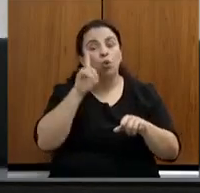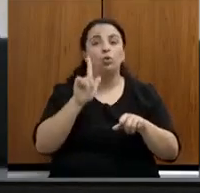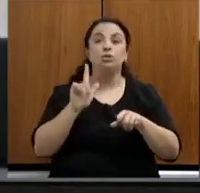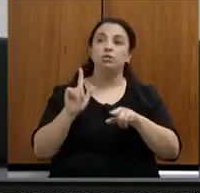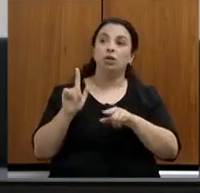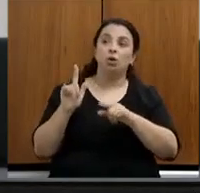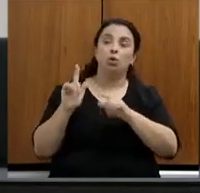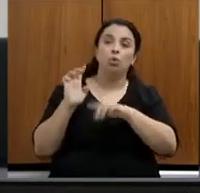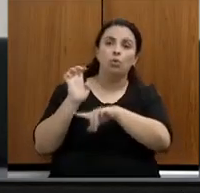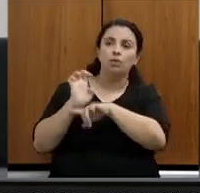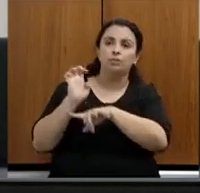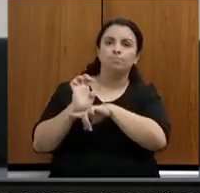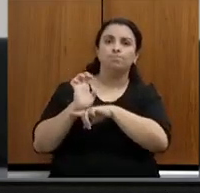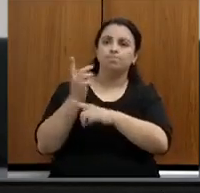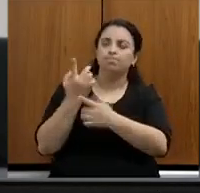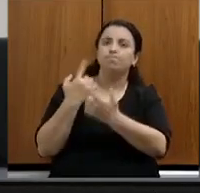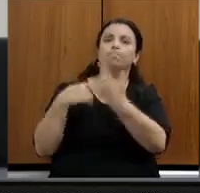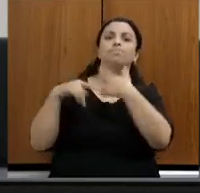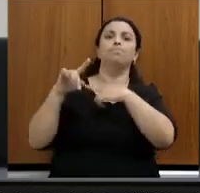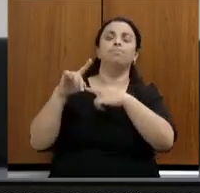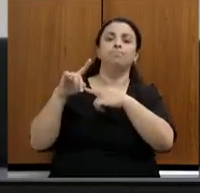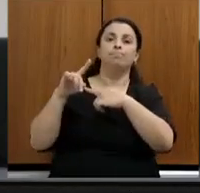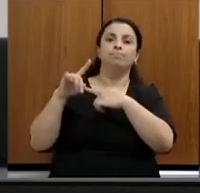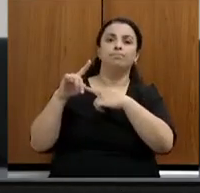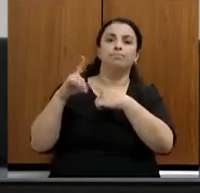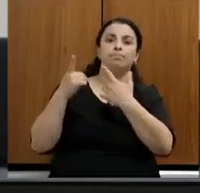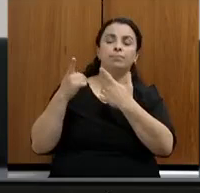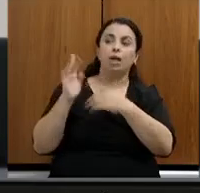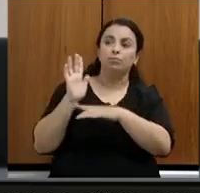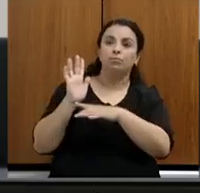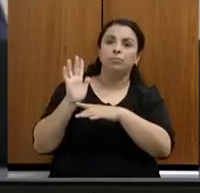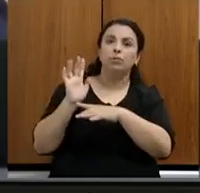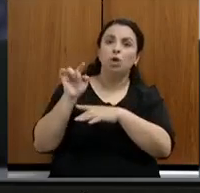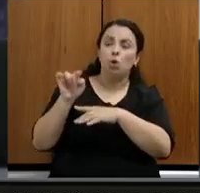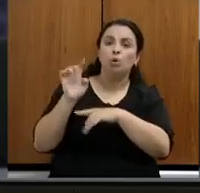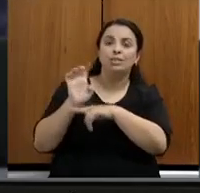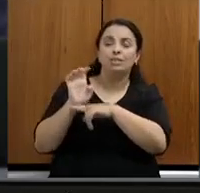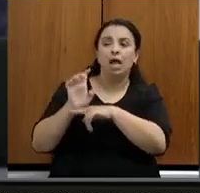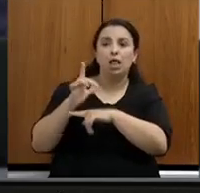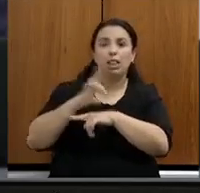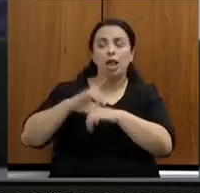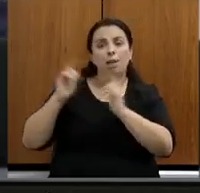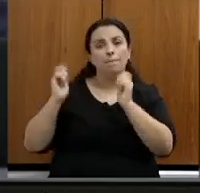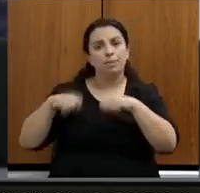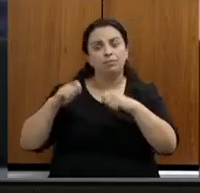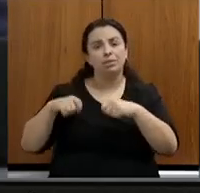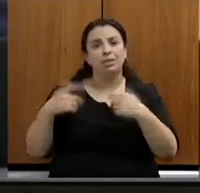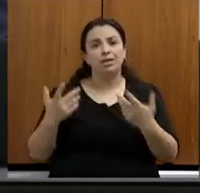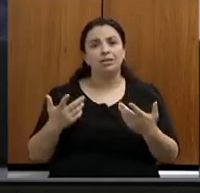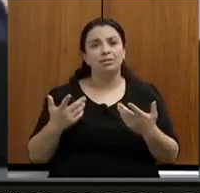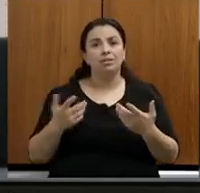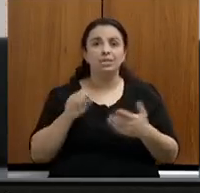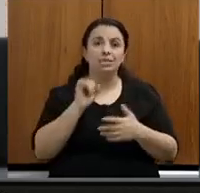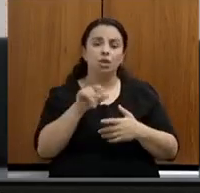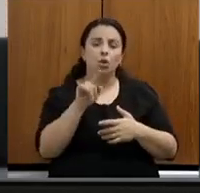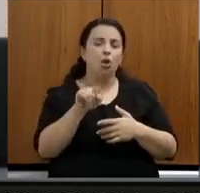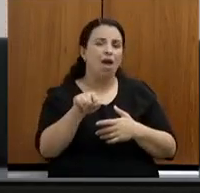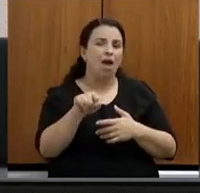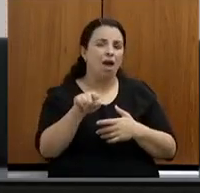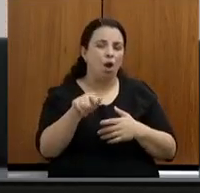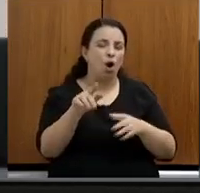que o Estado tenha condições, e eu sempre falo isso, porque, se não são os servidores do CISEMA, o Estado,